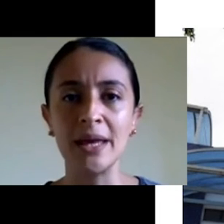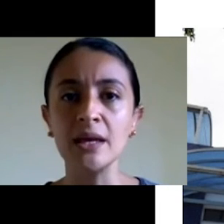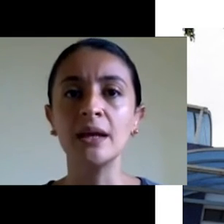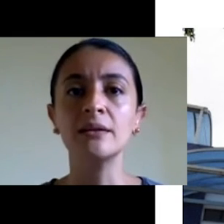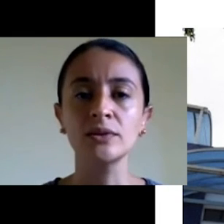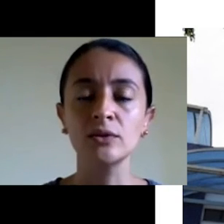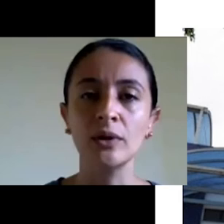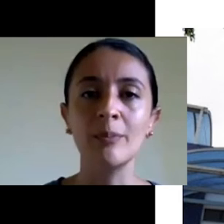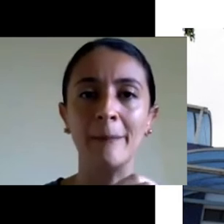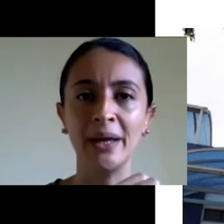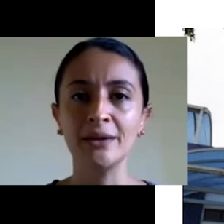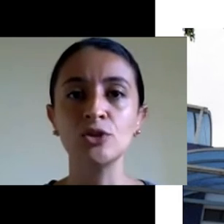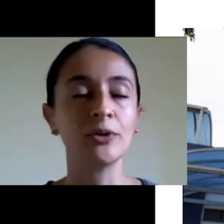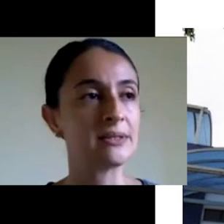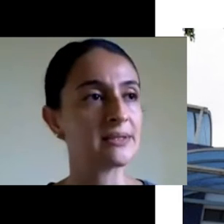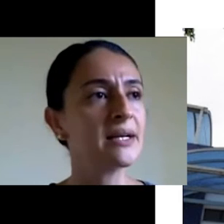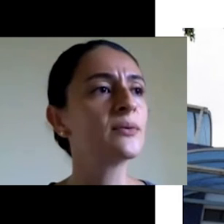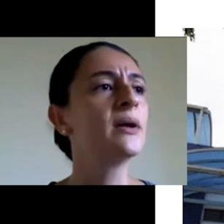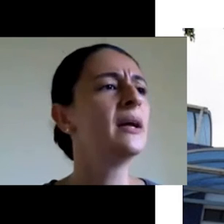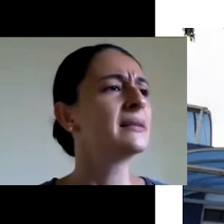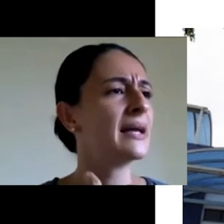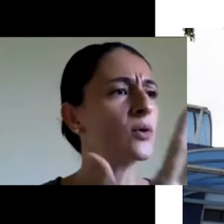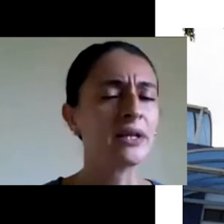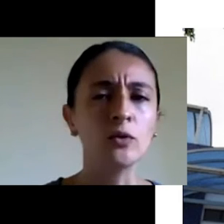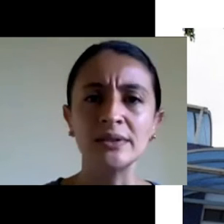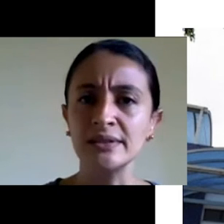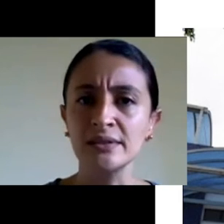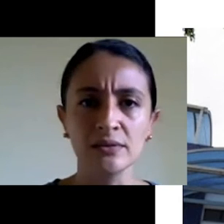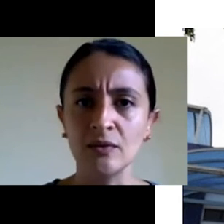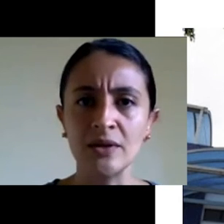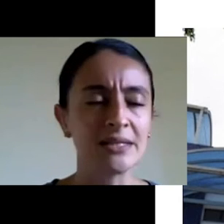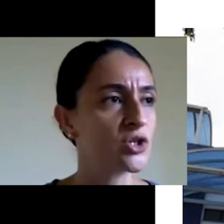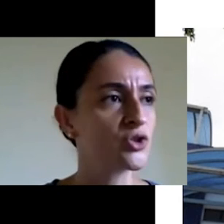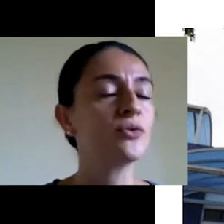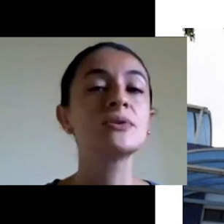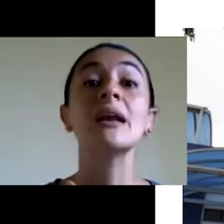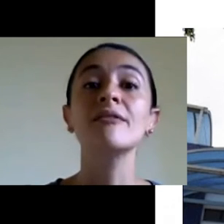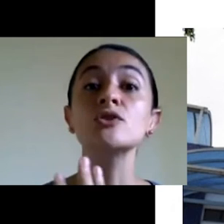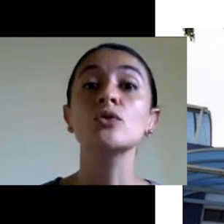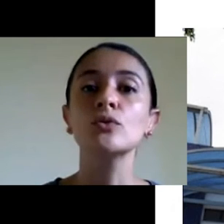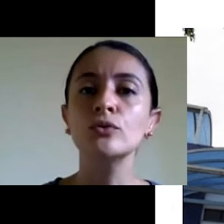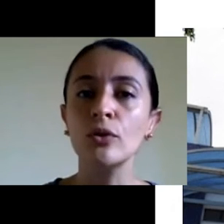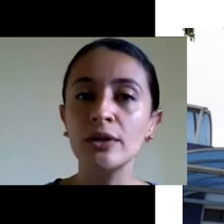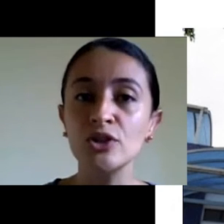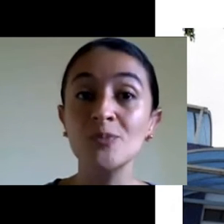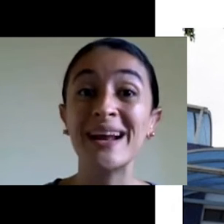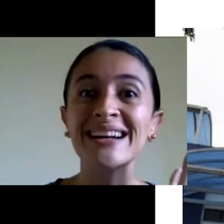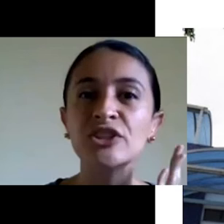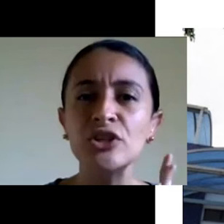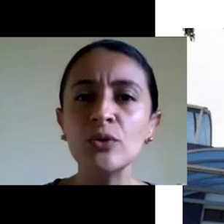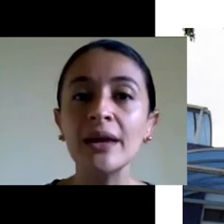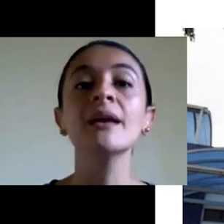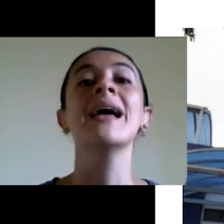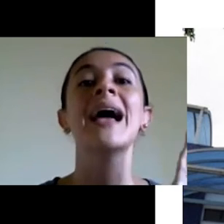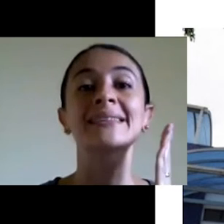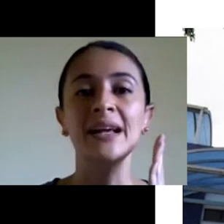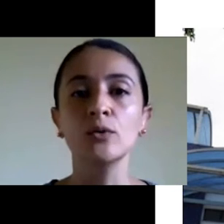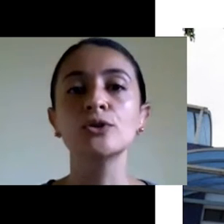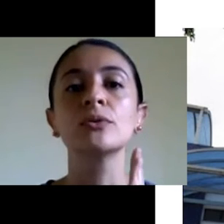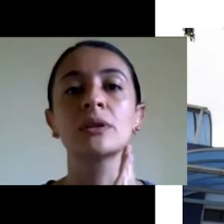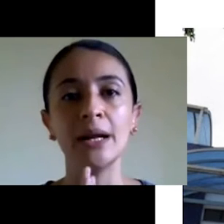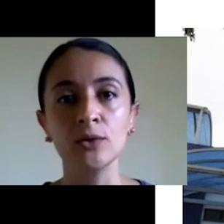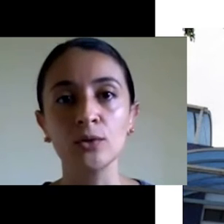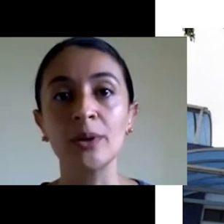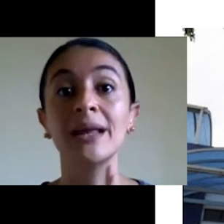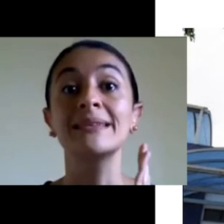usando o API, está usando o equipamento de proteção. Está em contato com essas questões. E aí, faz todo o controle disso para garantir o quê? A